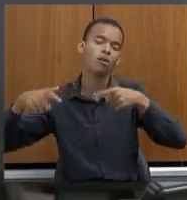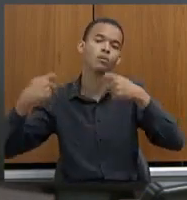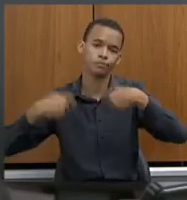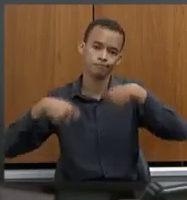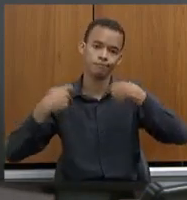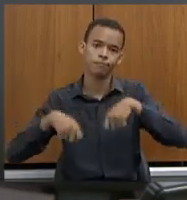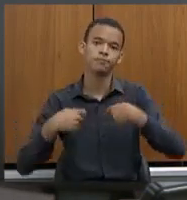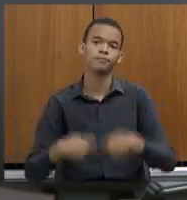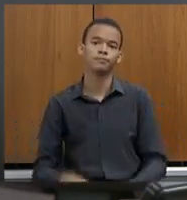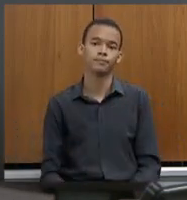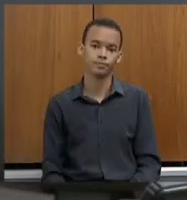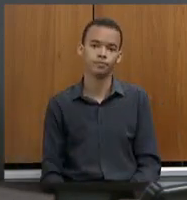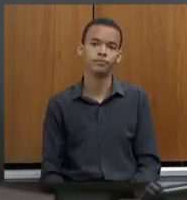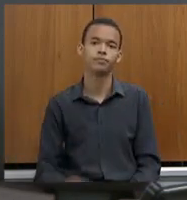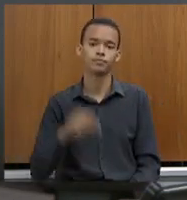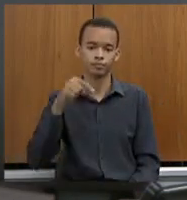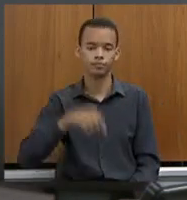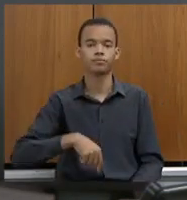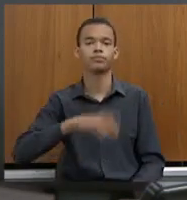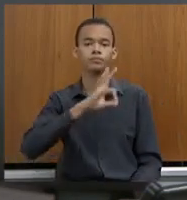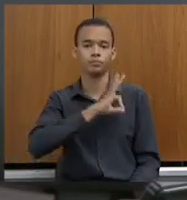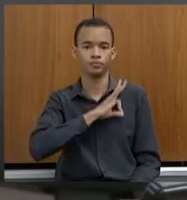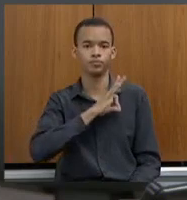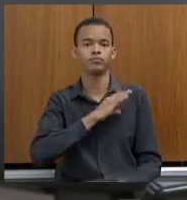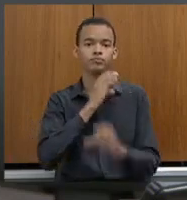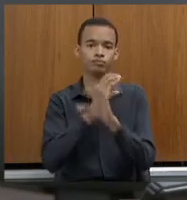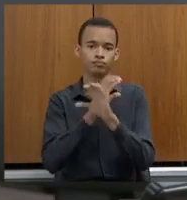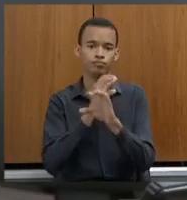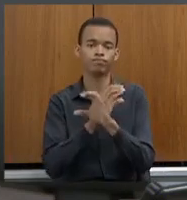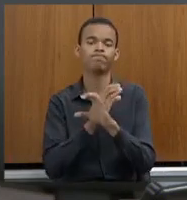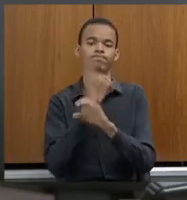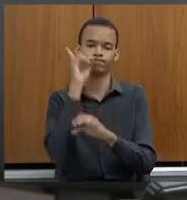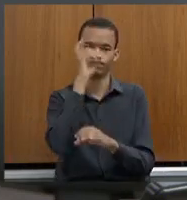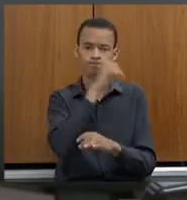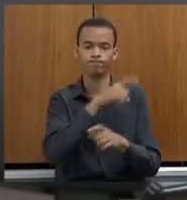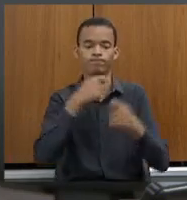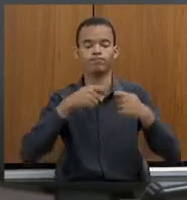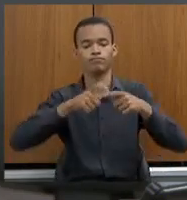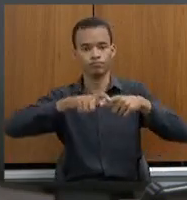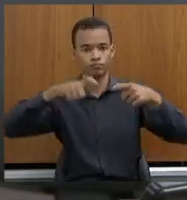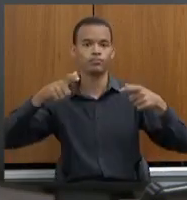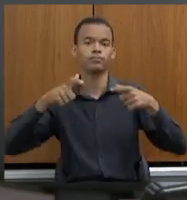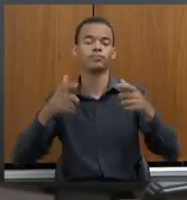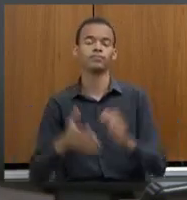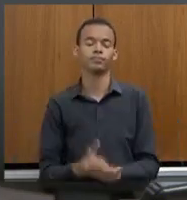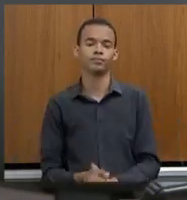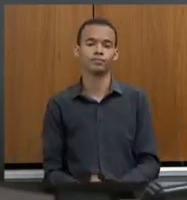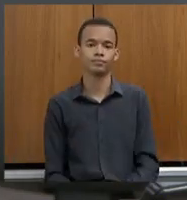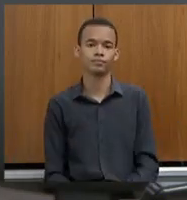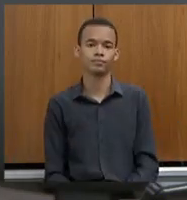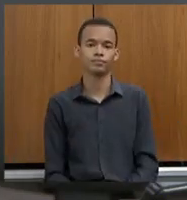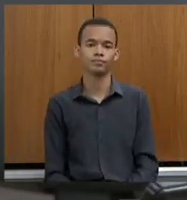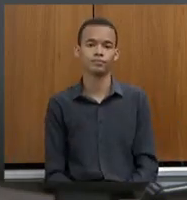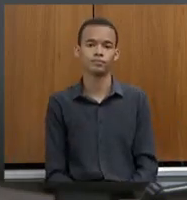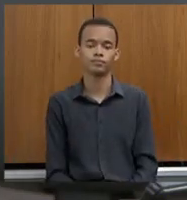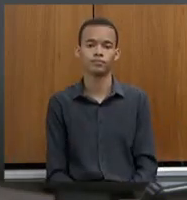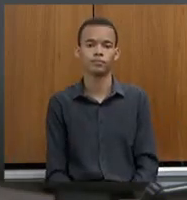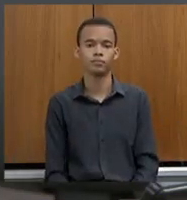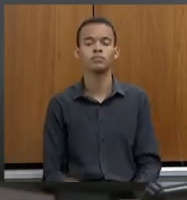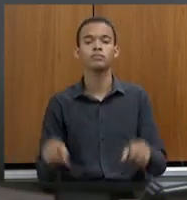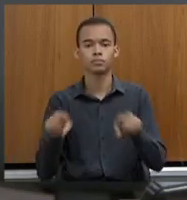mais necessária, é da Polícia Civil de Minas Gerais, e não é de hoje. Eu passo ao doutor Joaquim para as suas